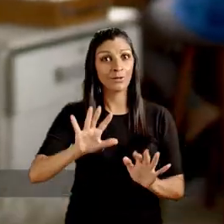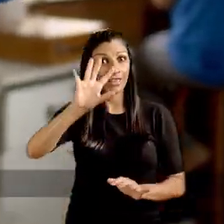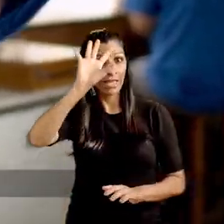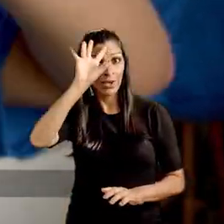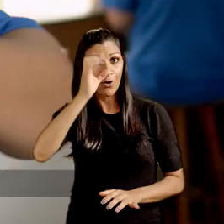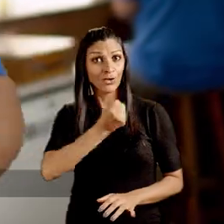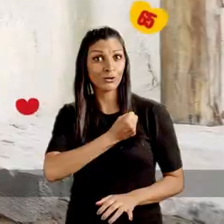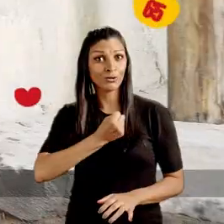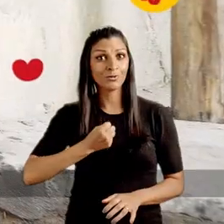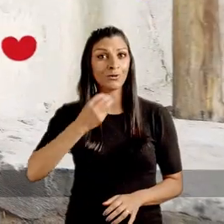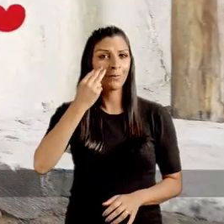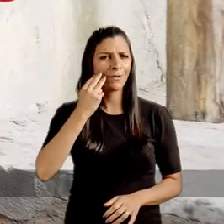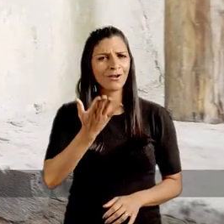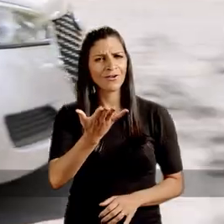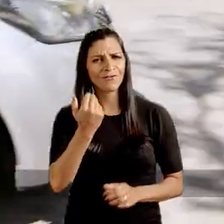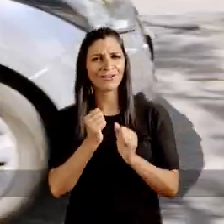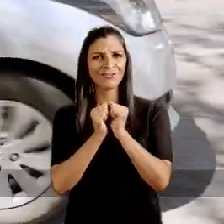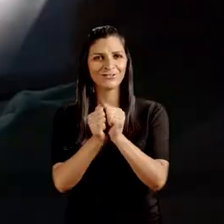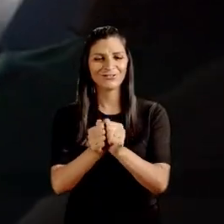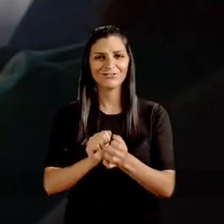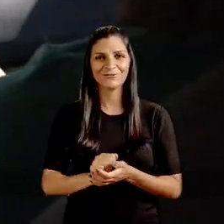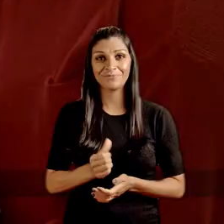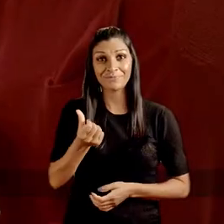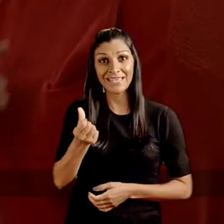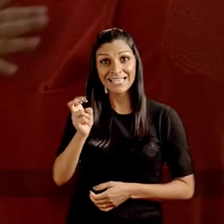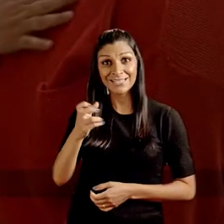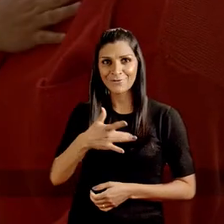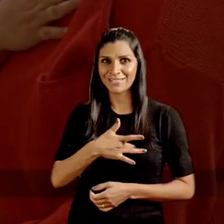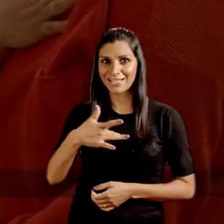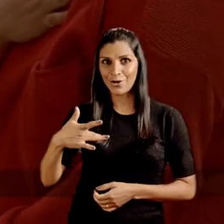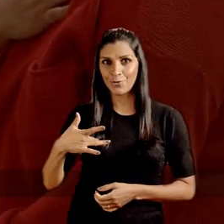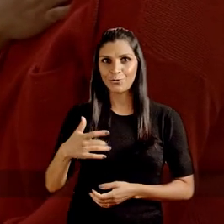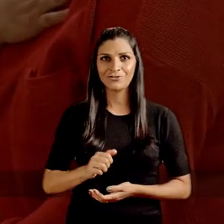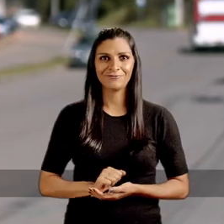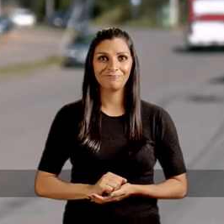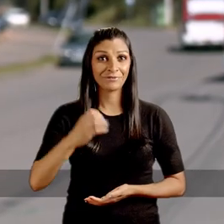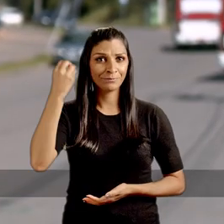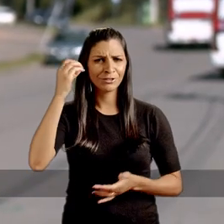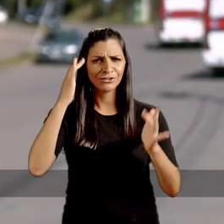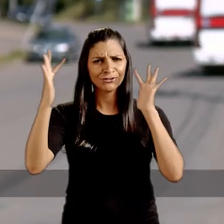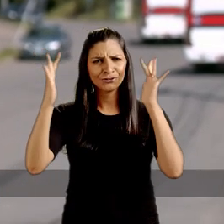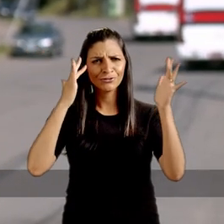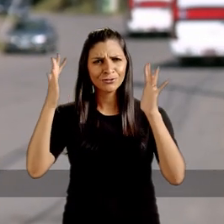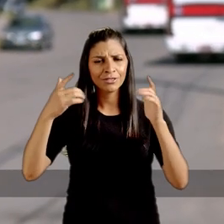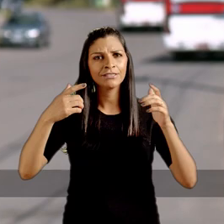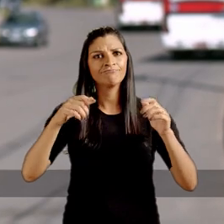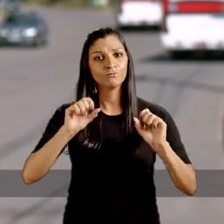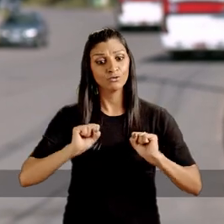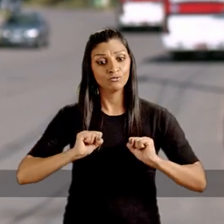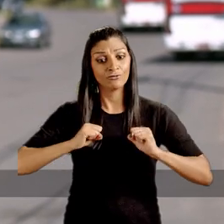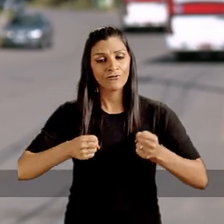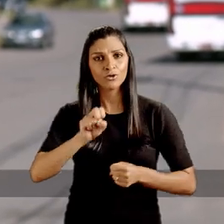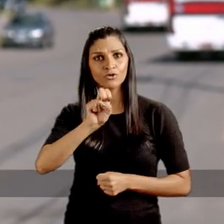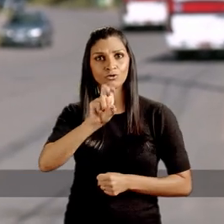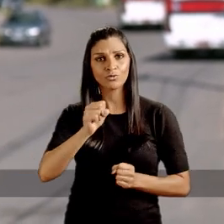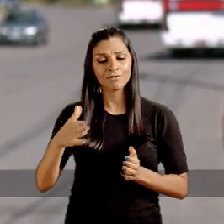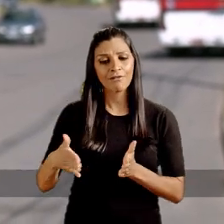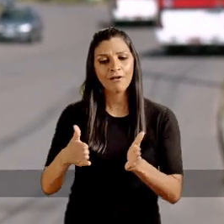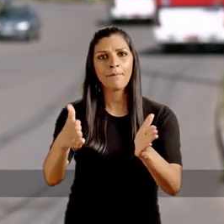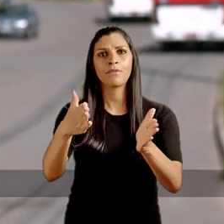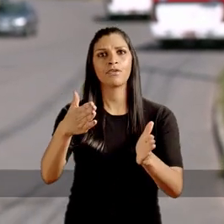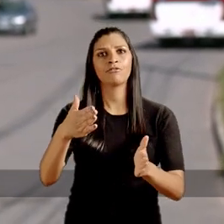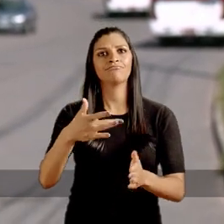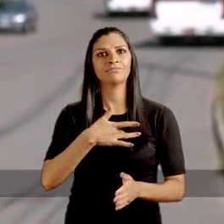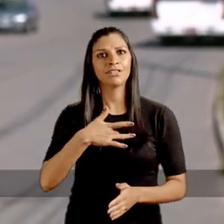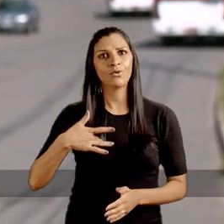Então decora o número da Manuela e vem com a gente. 65 é saúde. A Porto Alegre, que sonhamos, defende o SUS como caminho para uma